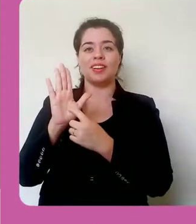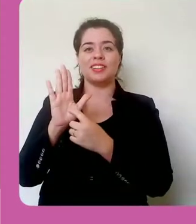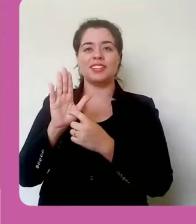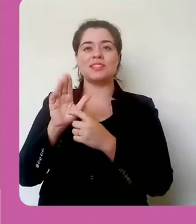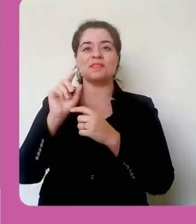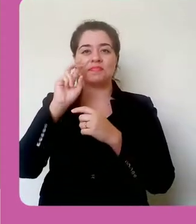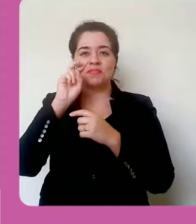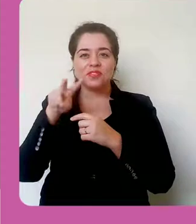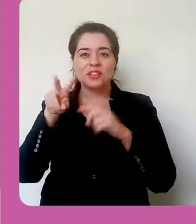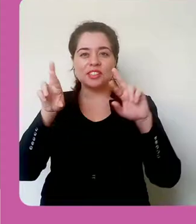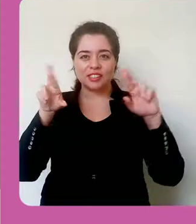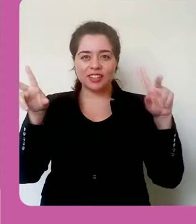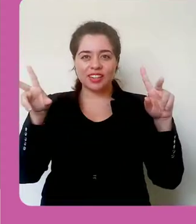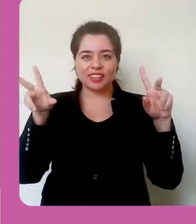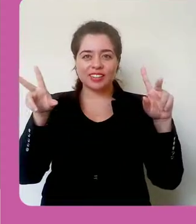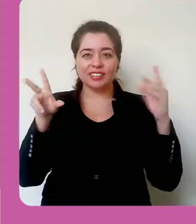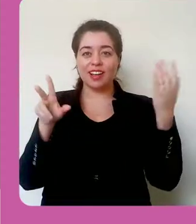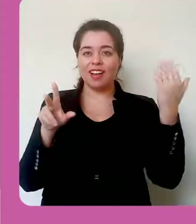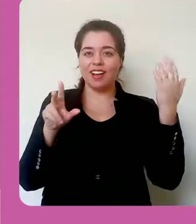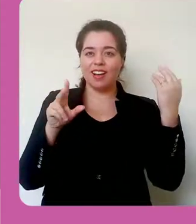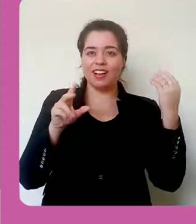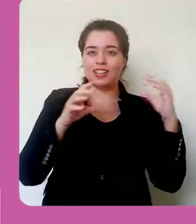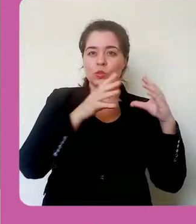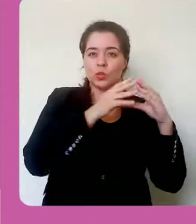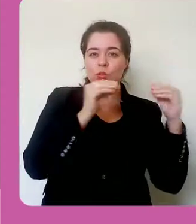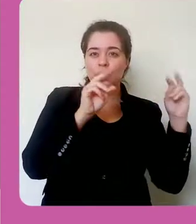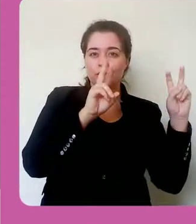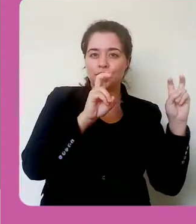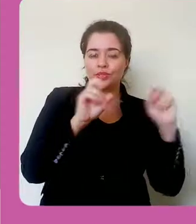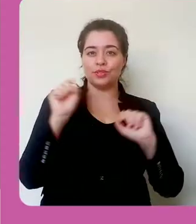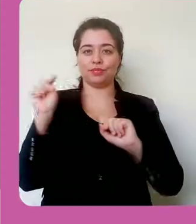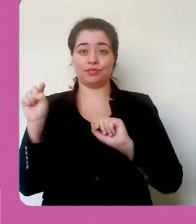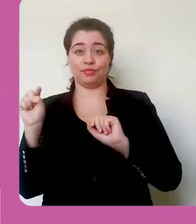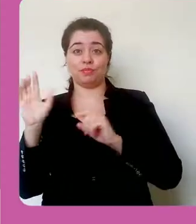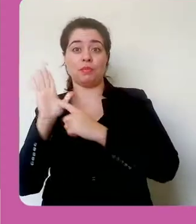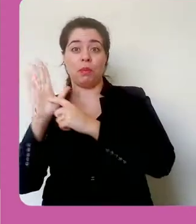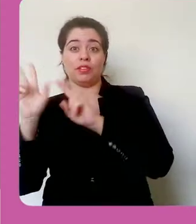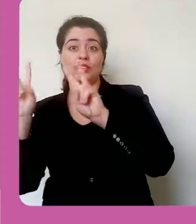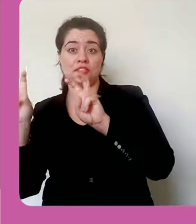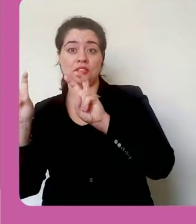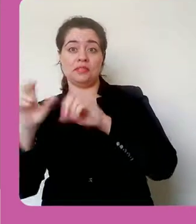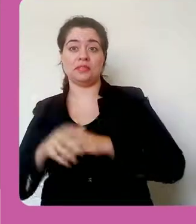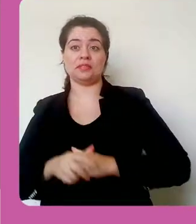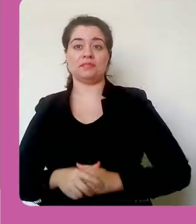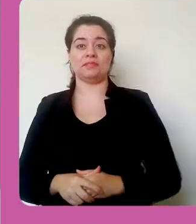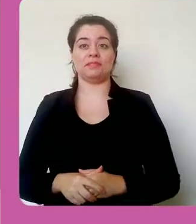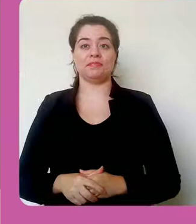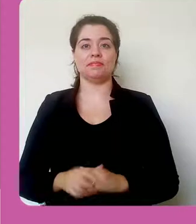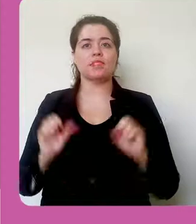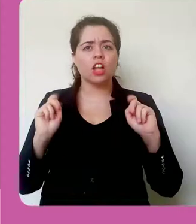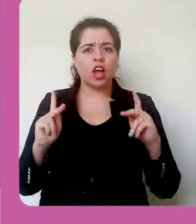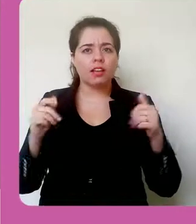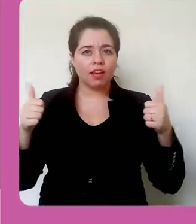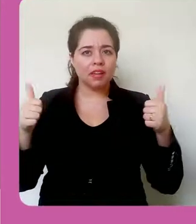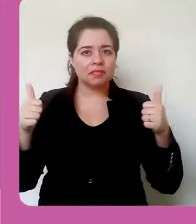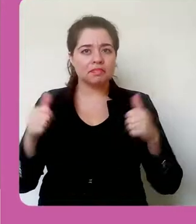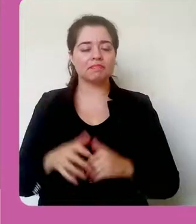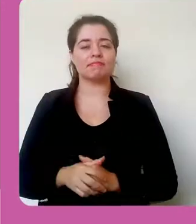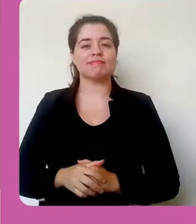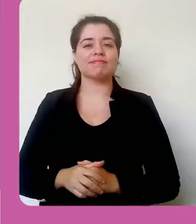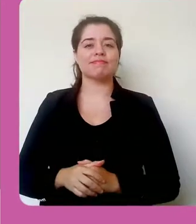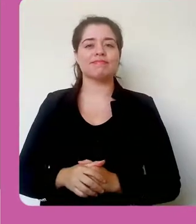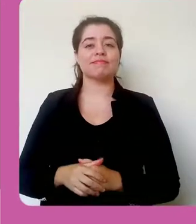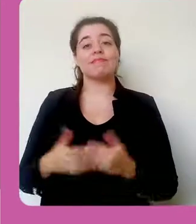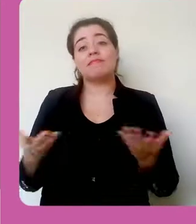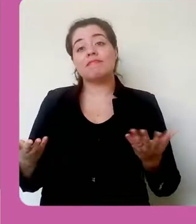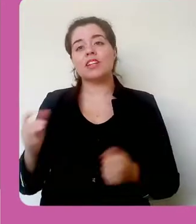estranho pra mim, é estranho. Ok? Bom. Divirtam-se com esse recurso. Ele te permite